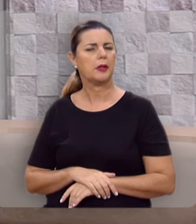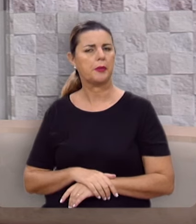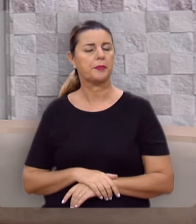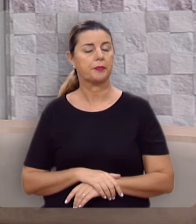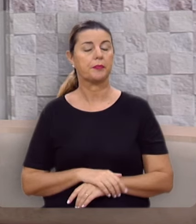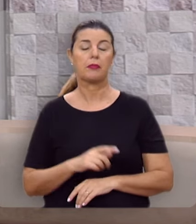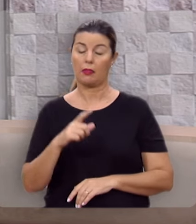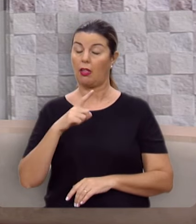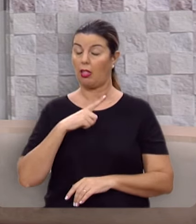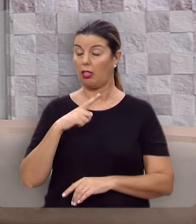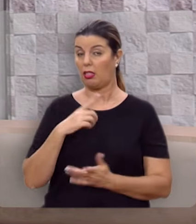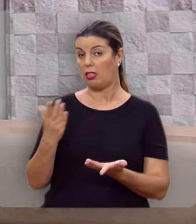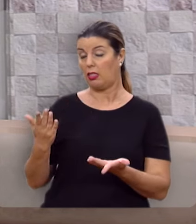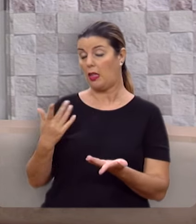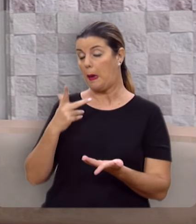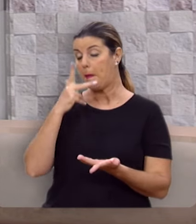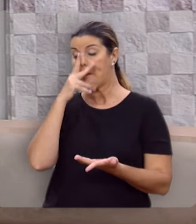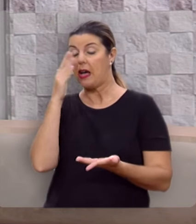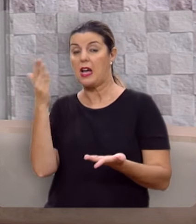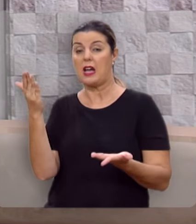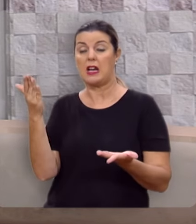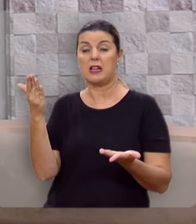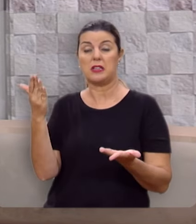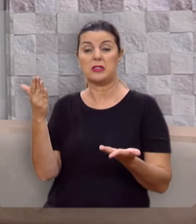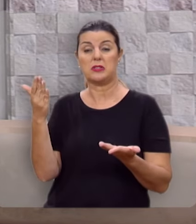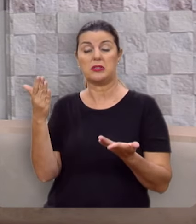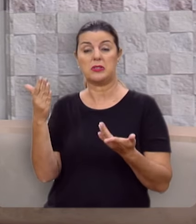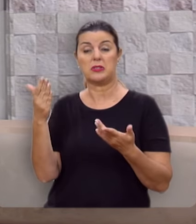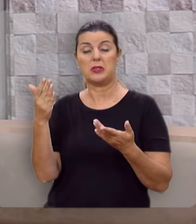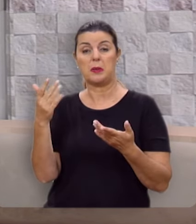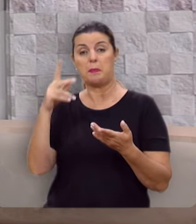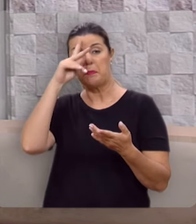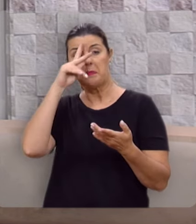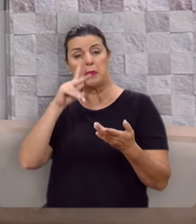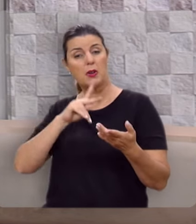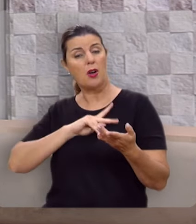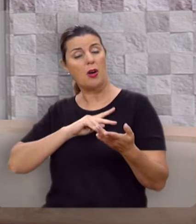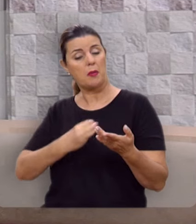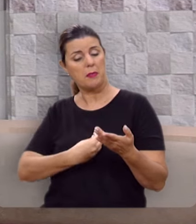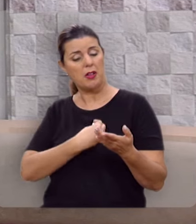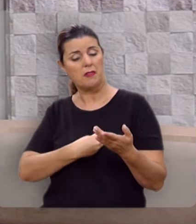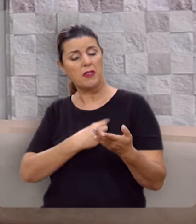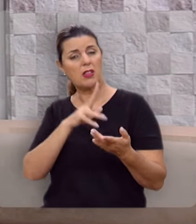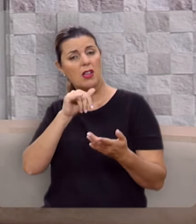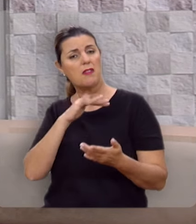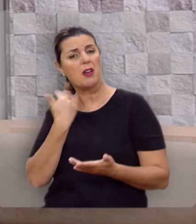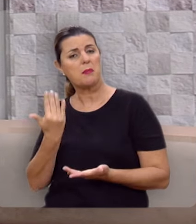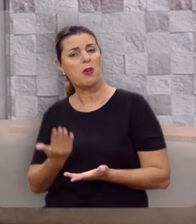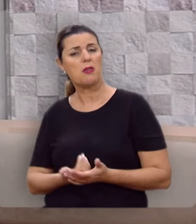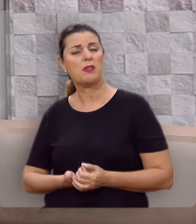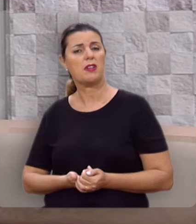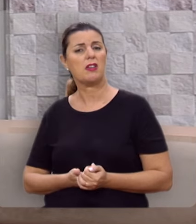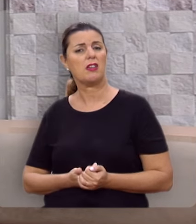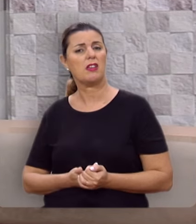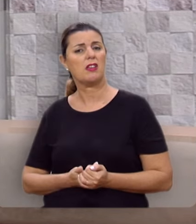eles estão cavando uma cova para os seus próprios pés.